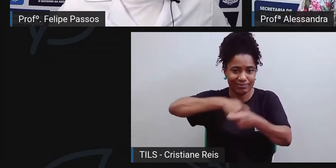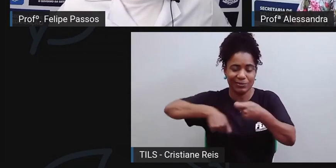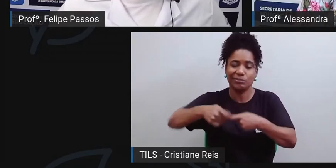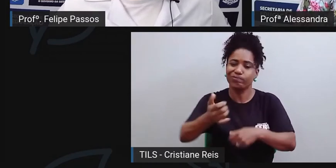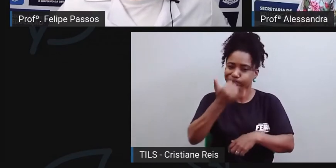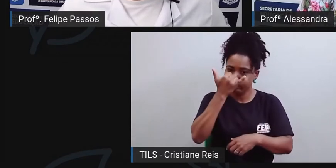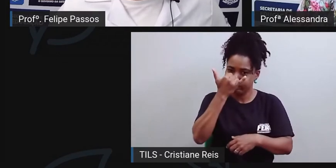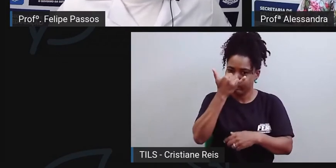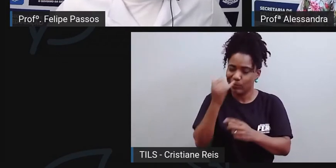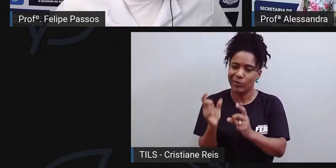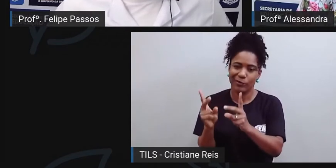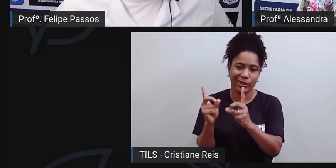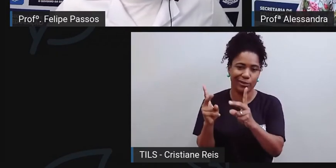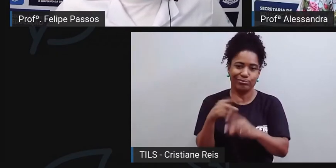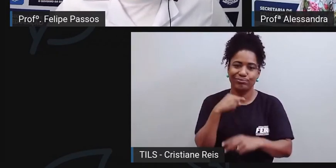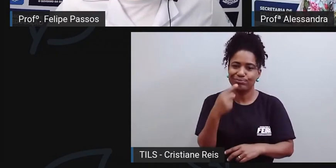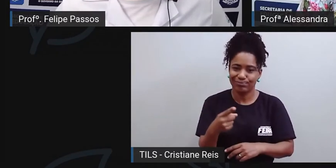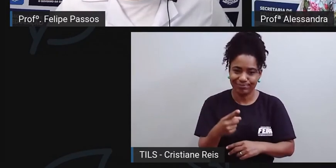imagina.